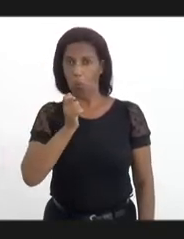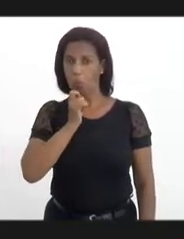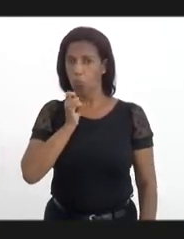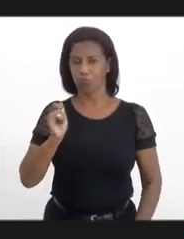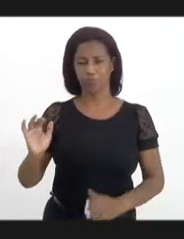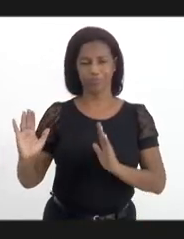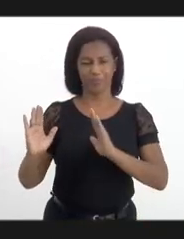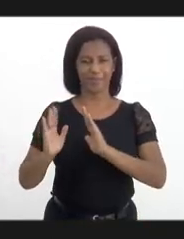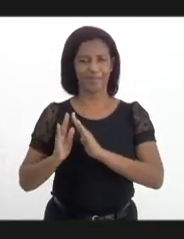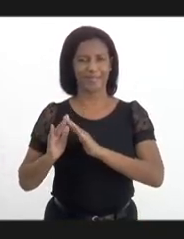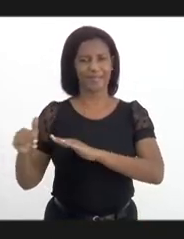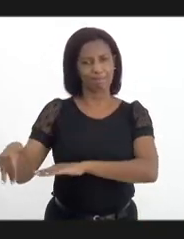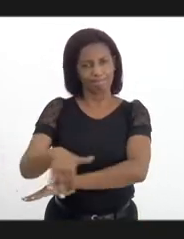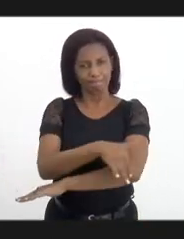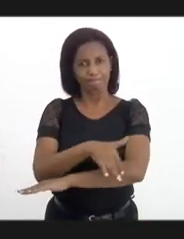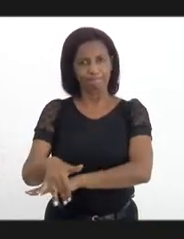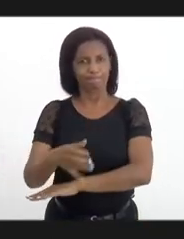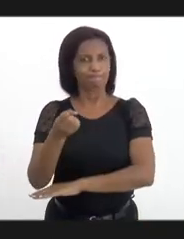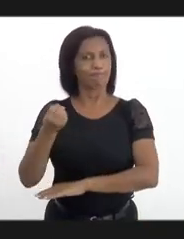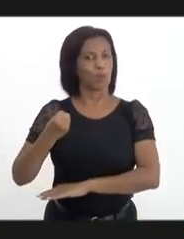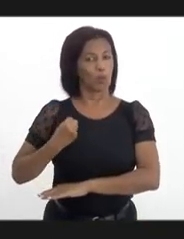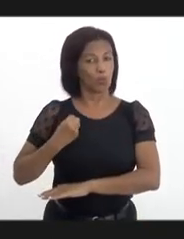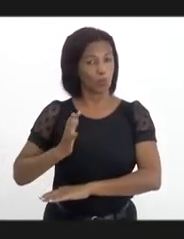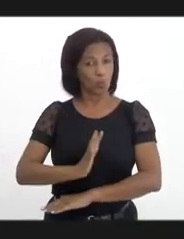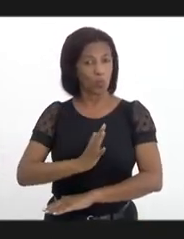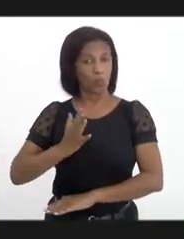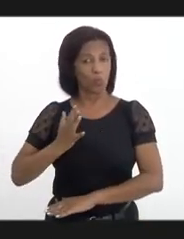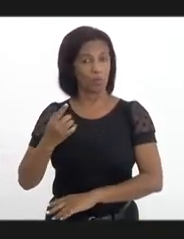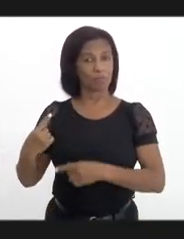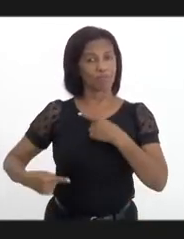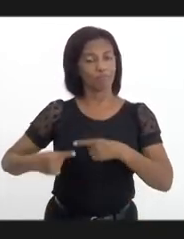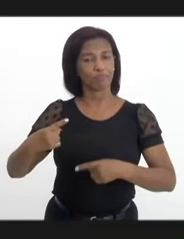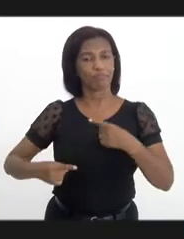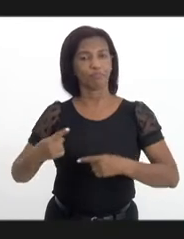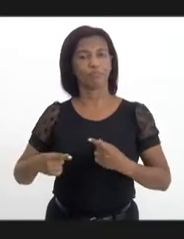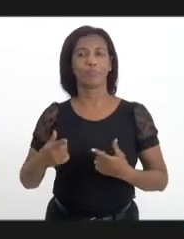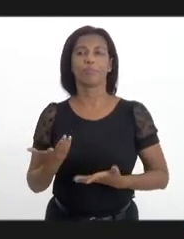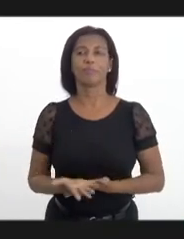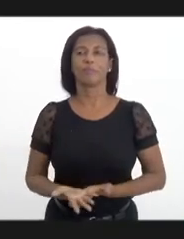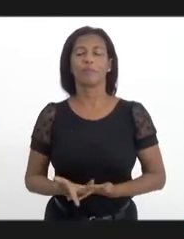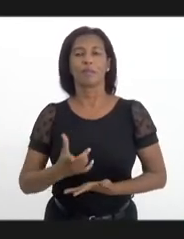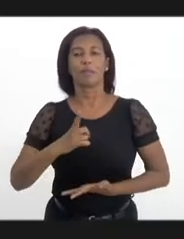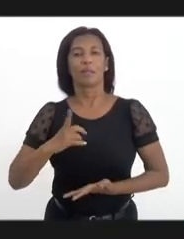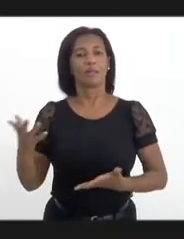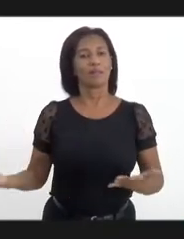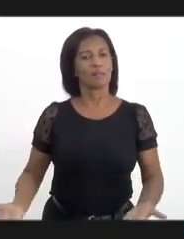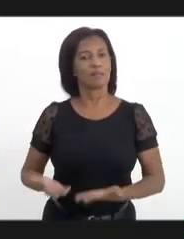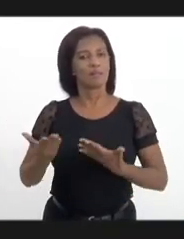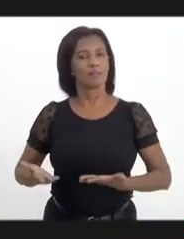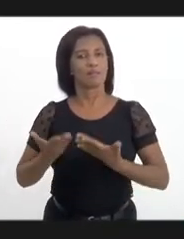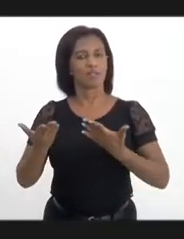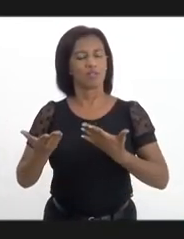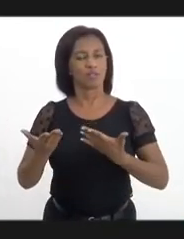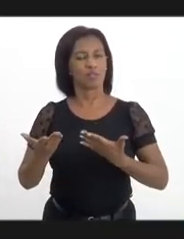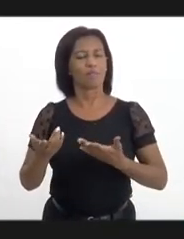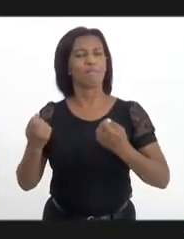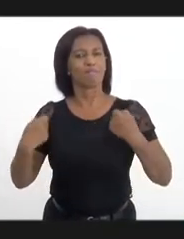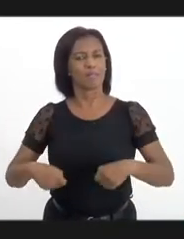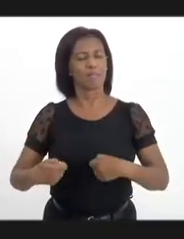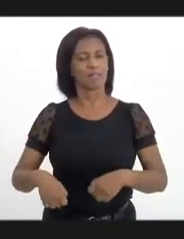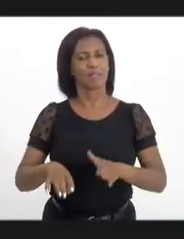os números são realmente assustadores. Essa política é uma política que precisa de incentivo, de incremento,